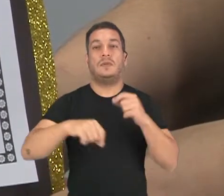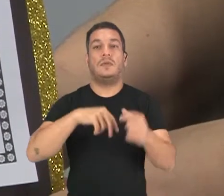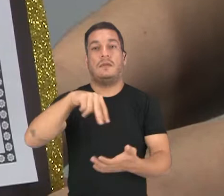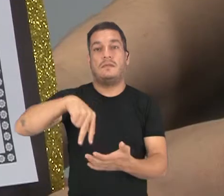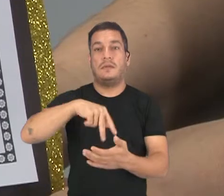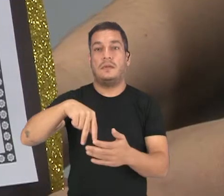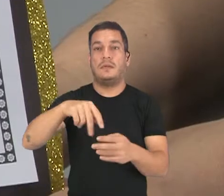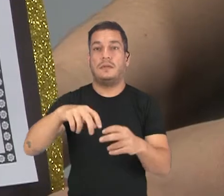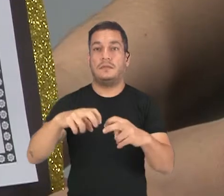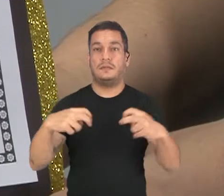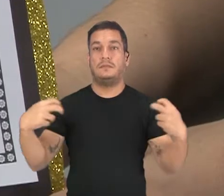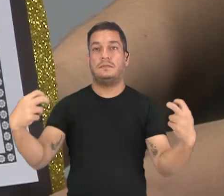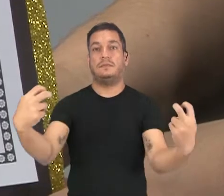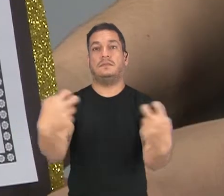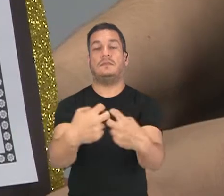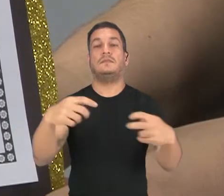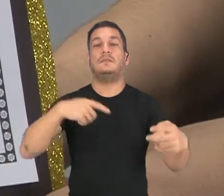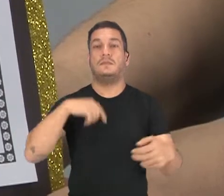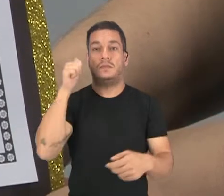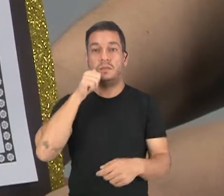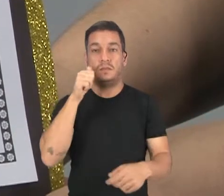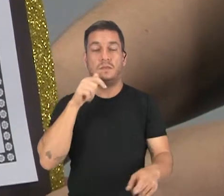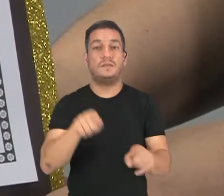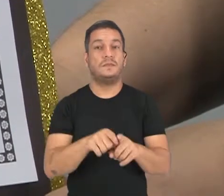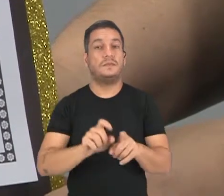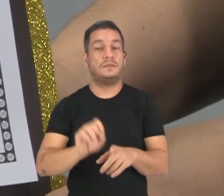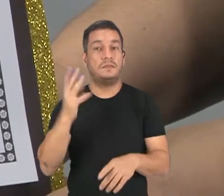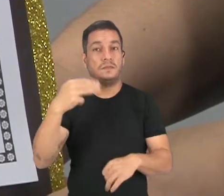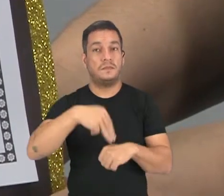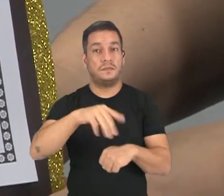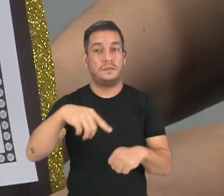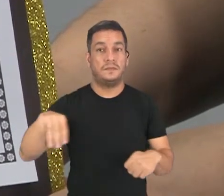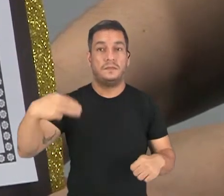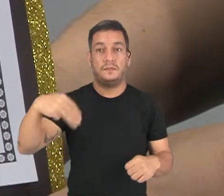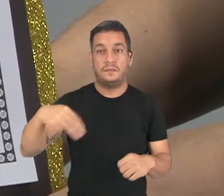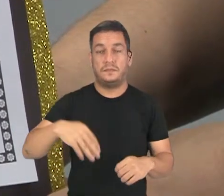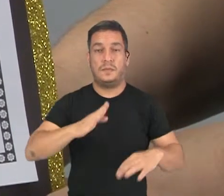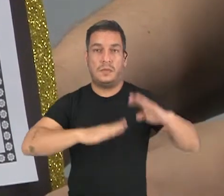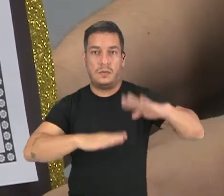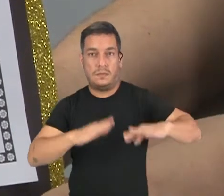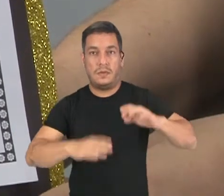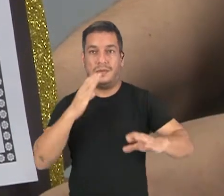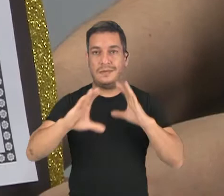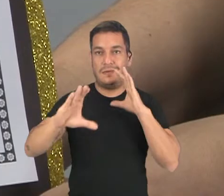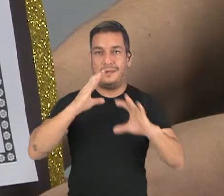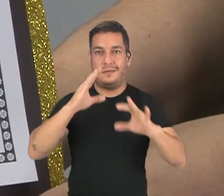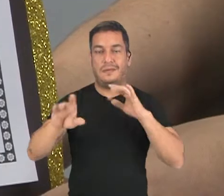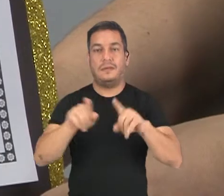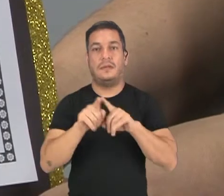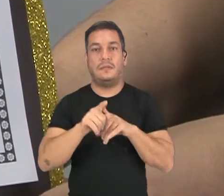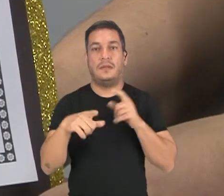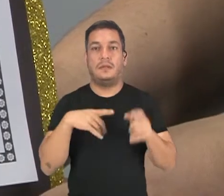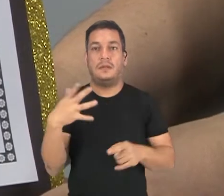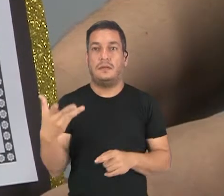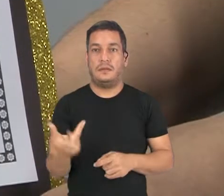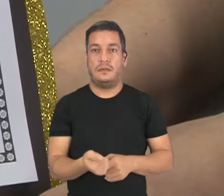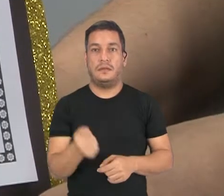de mulheres e ocorre na maioria dos municípios do Maranhão. Os tocadores e cantadores também dominam,